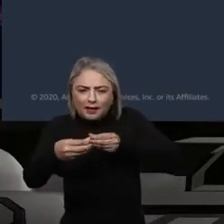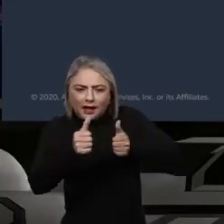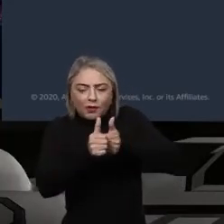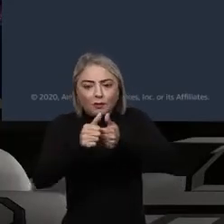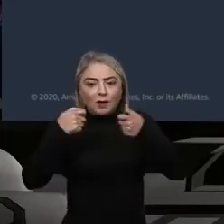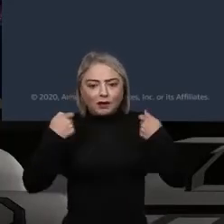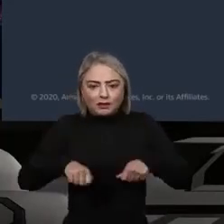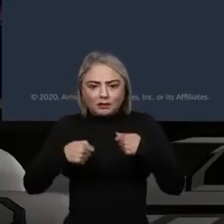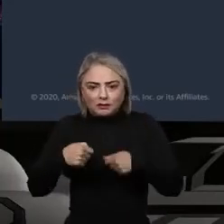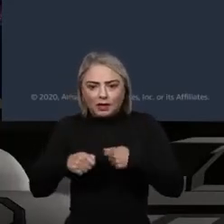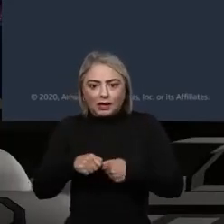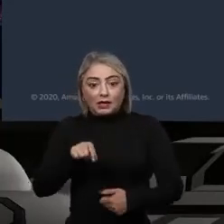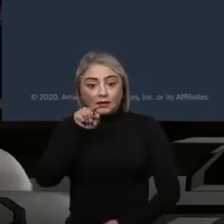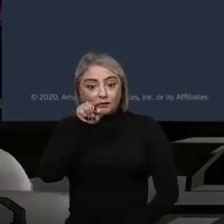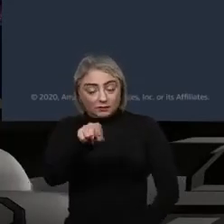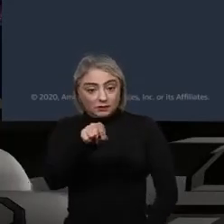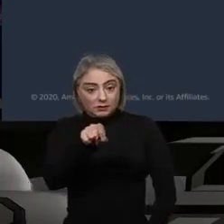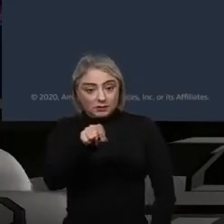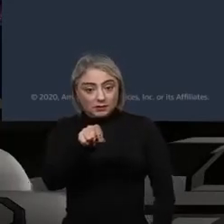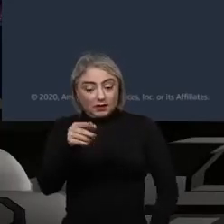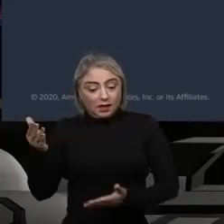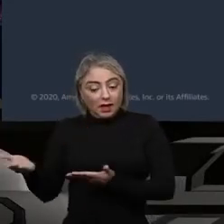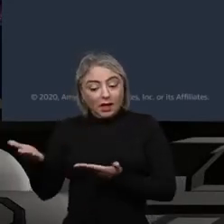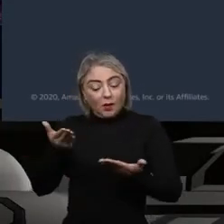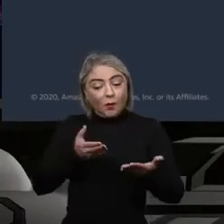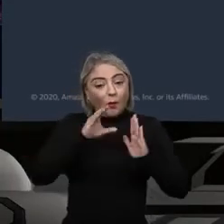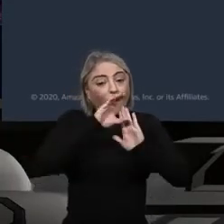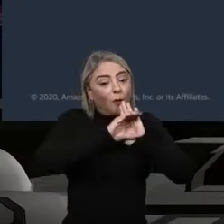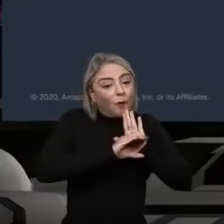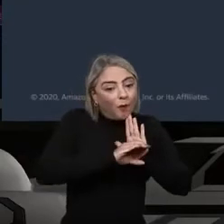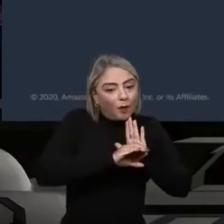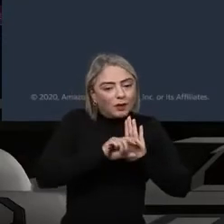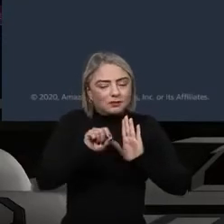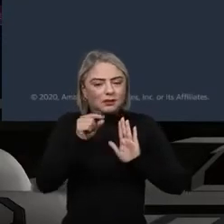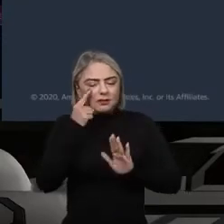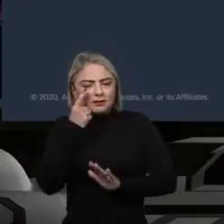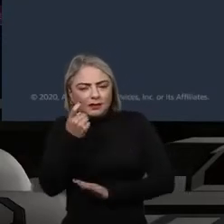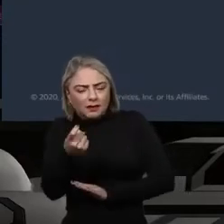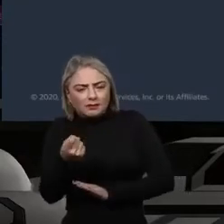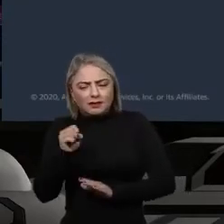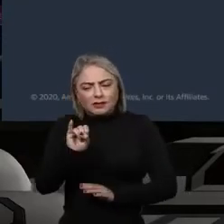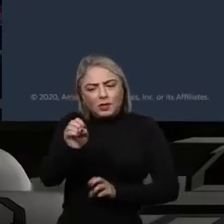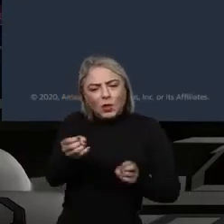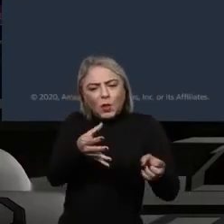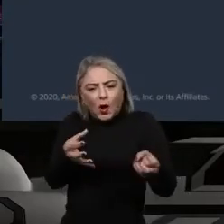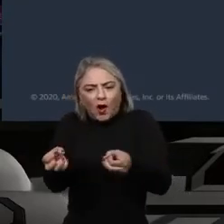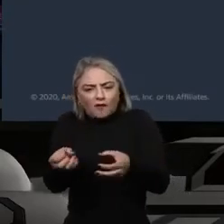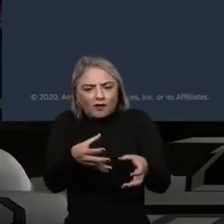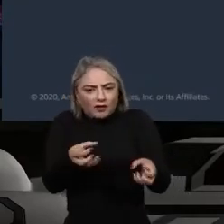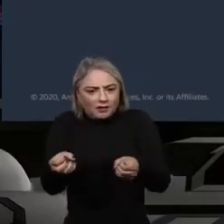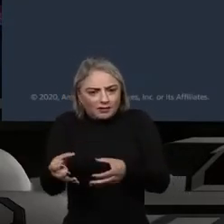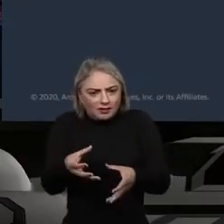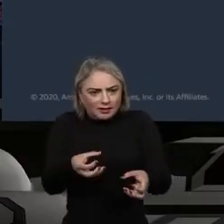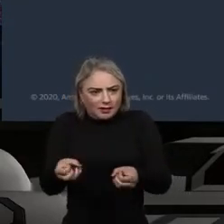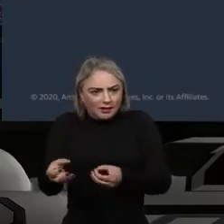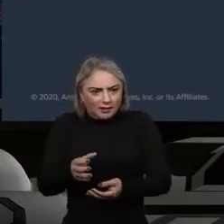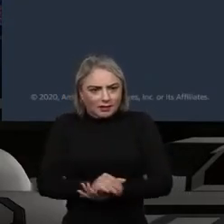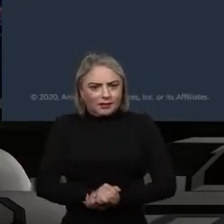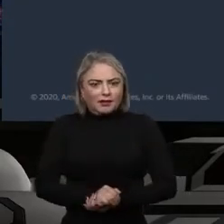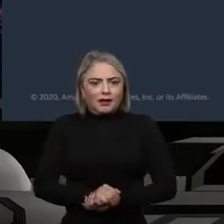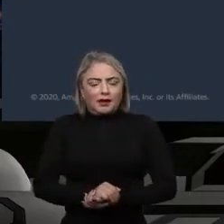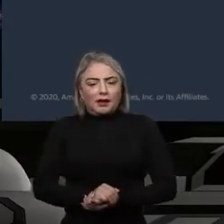demanda. Então, é você trazer um conceito muito interessante de inovação que é fail fast, fail cheap.